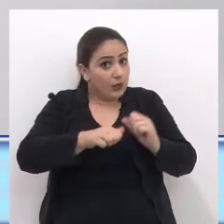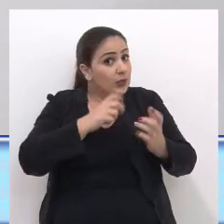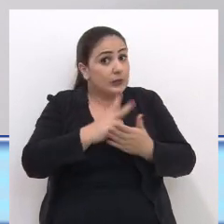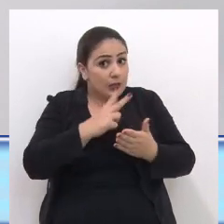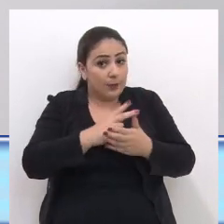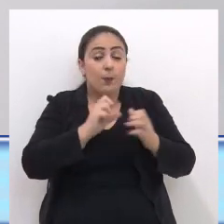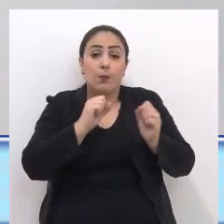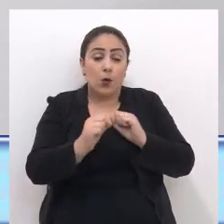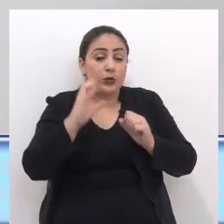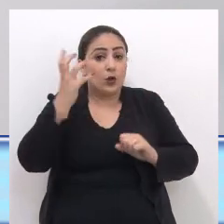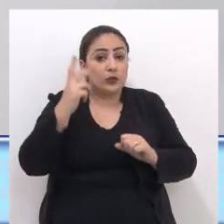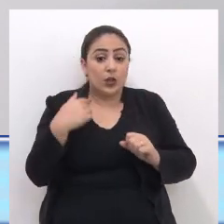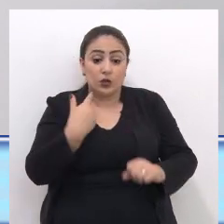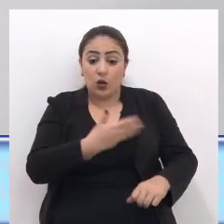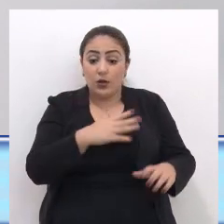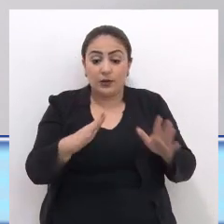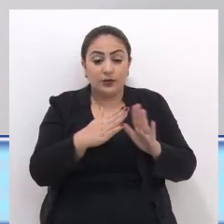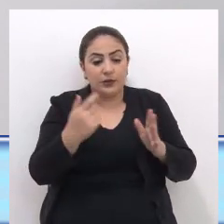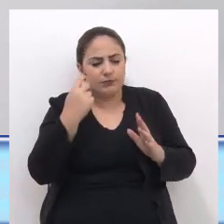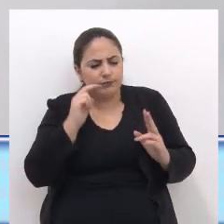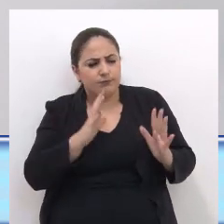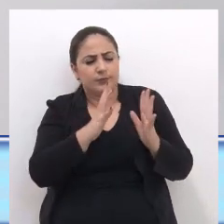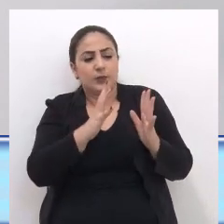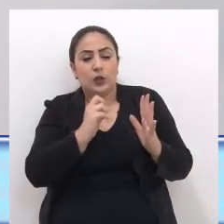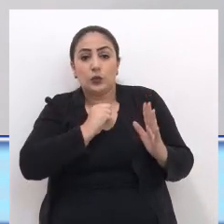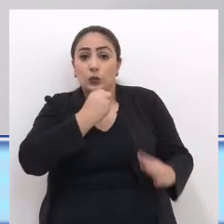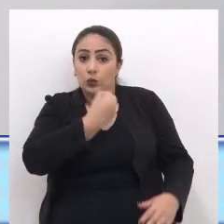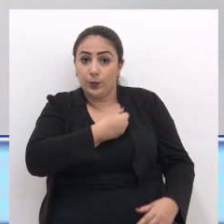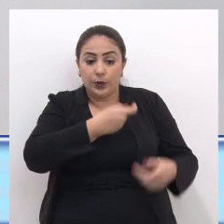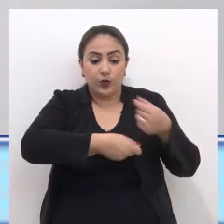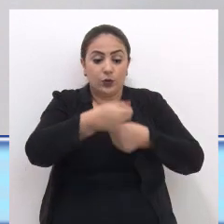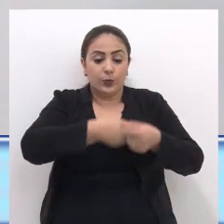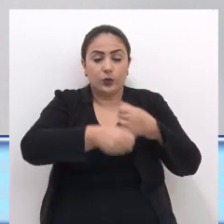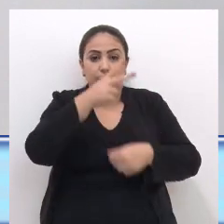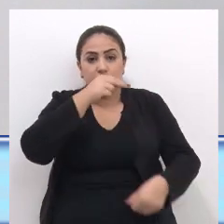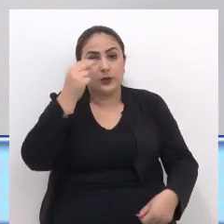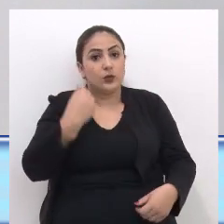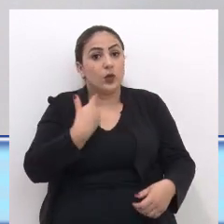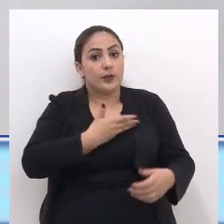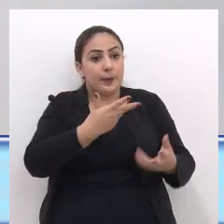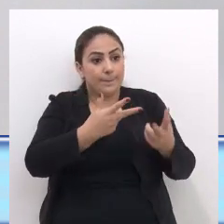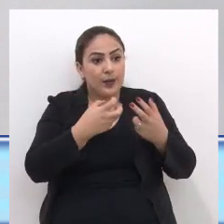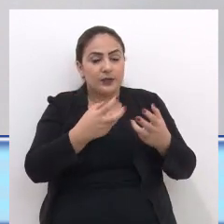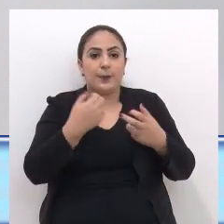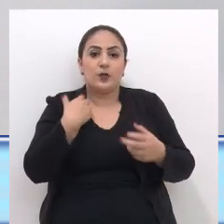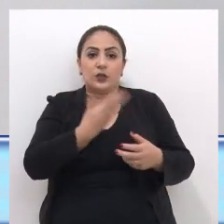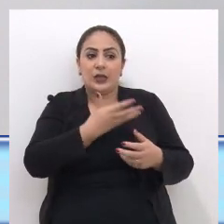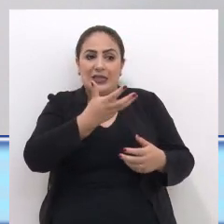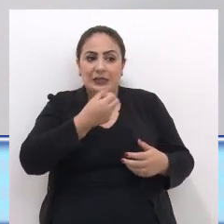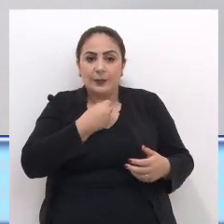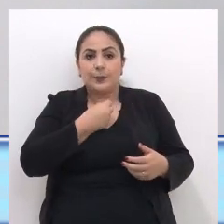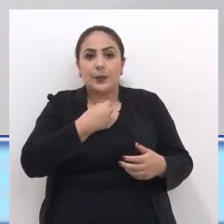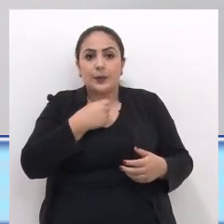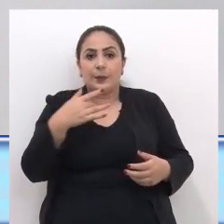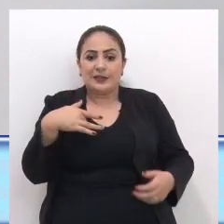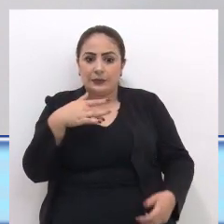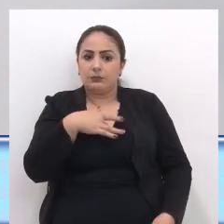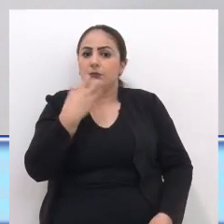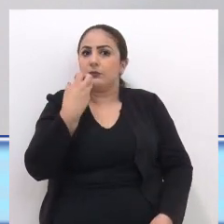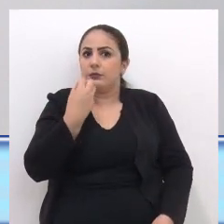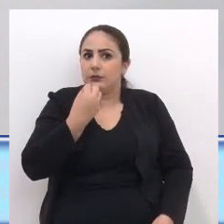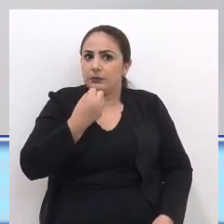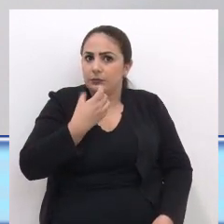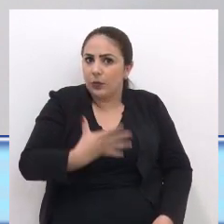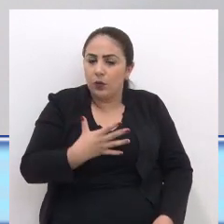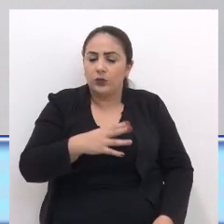sempre podem ocorrer Por mais que nós Quando nos deparamos Sobre os números Econômicos do município A gente percebe Que a gente goza De uma saúde invejável